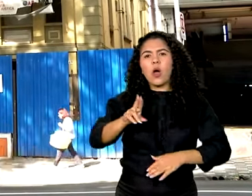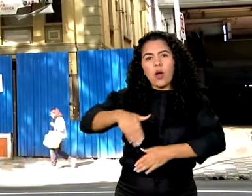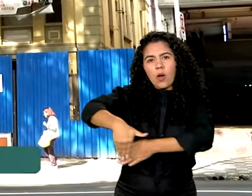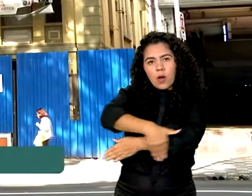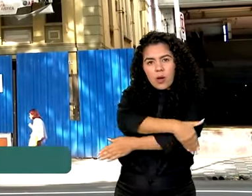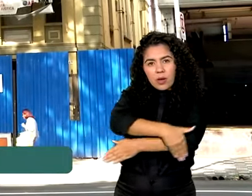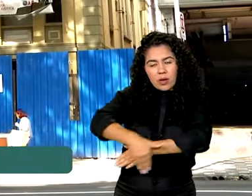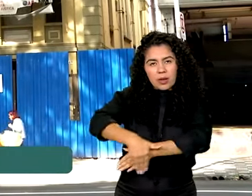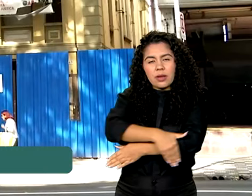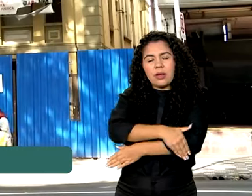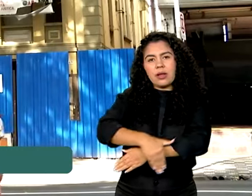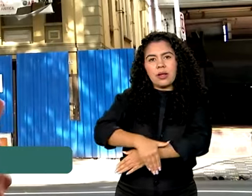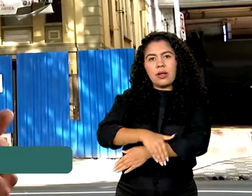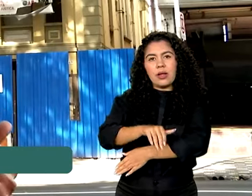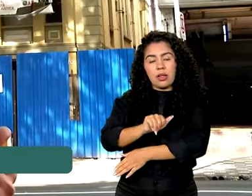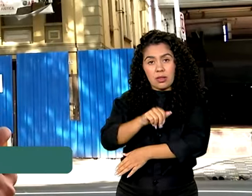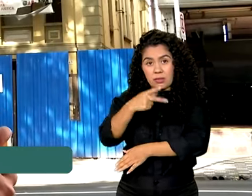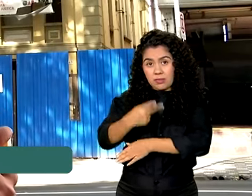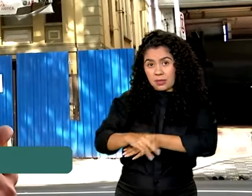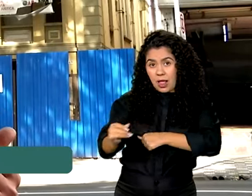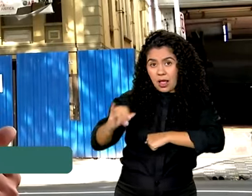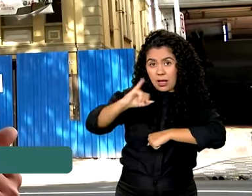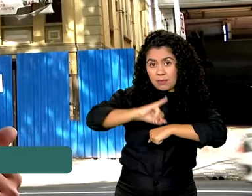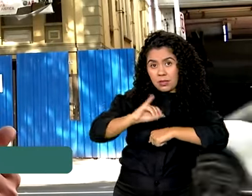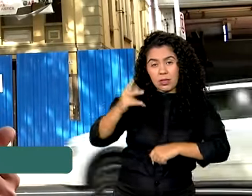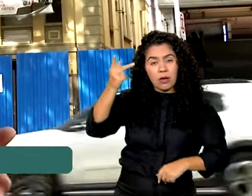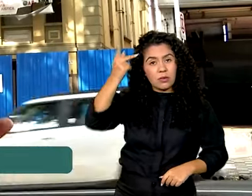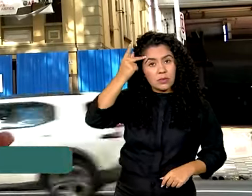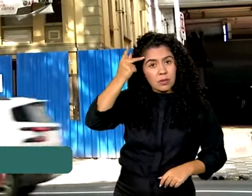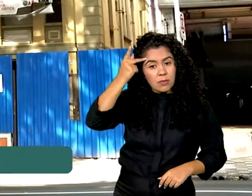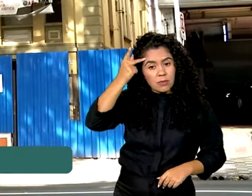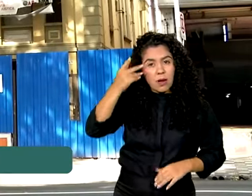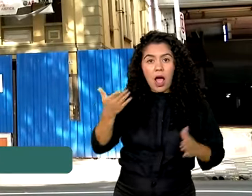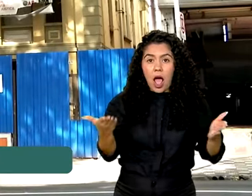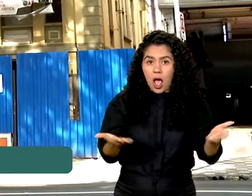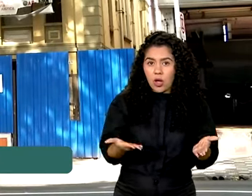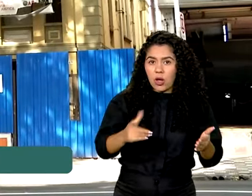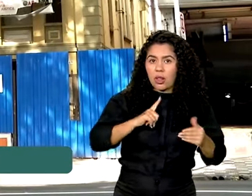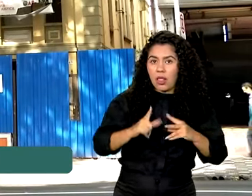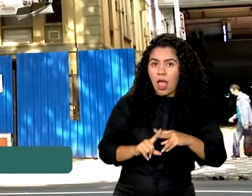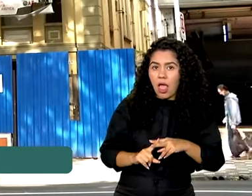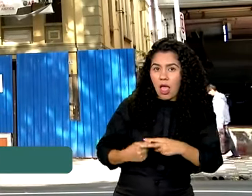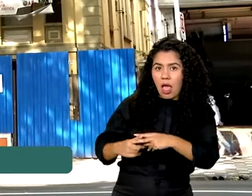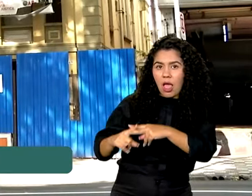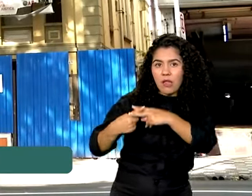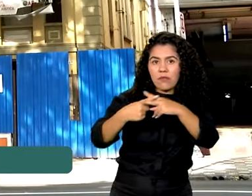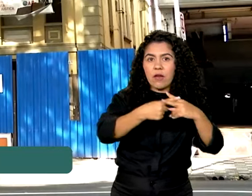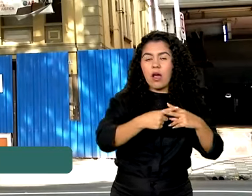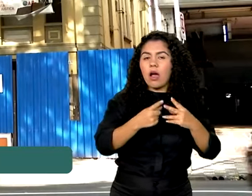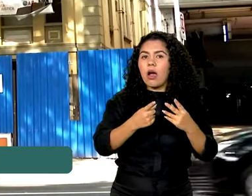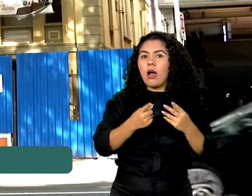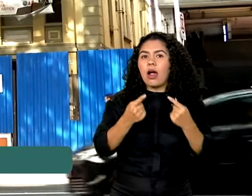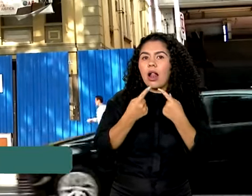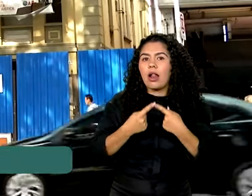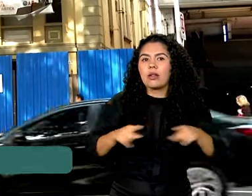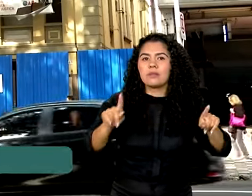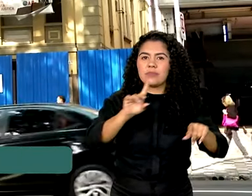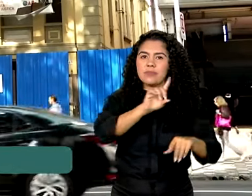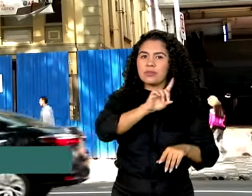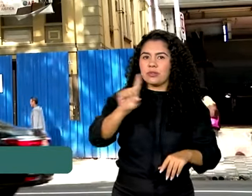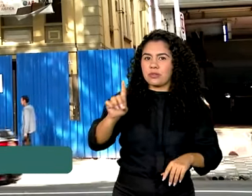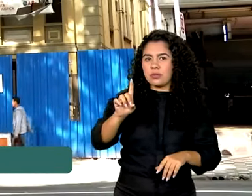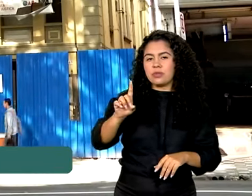da capital paulista. Neste momento, o local passa por reforma e a entrega está prevista para